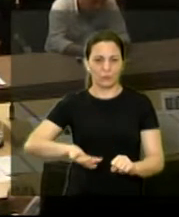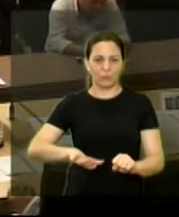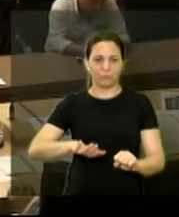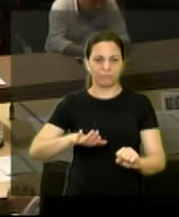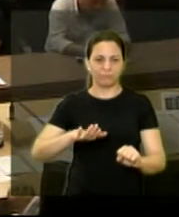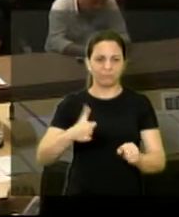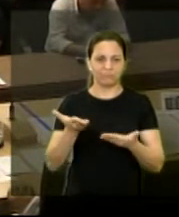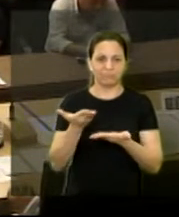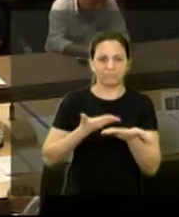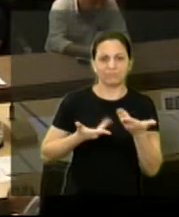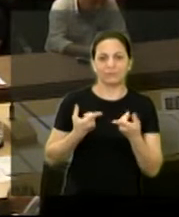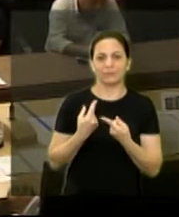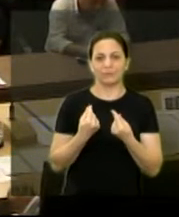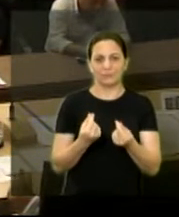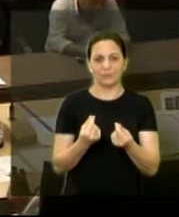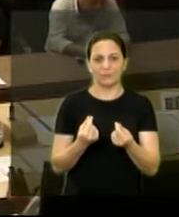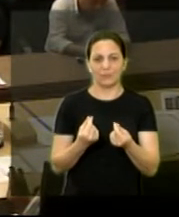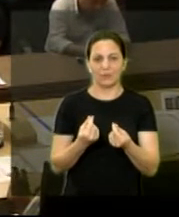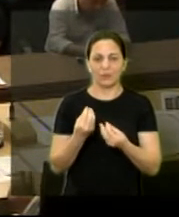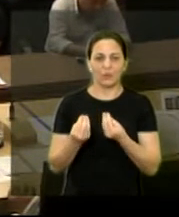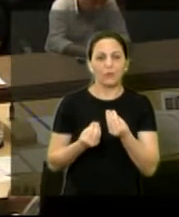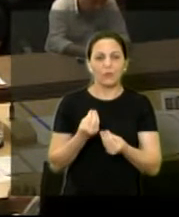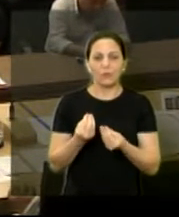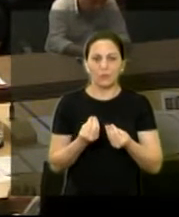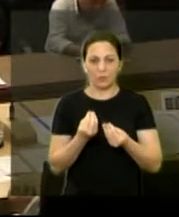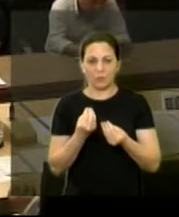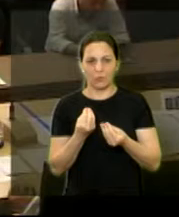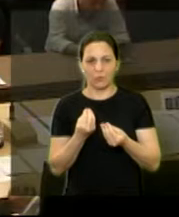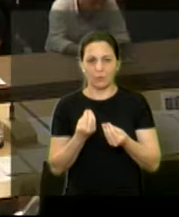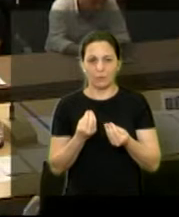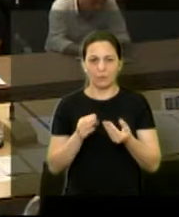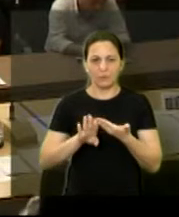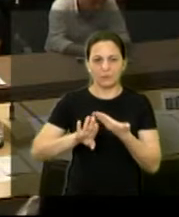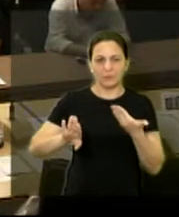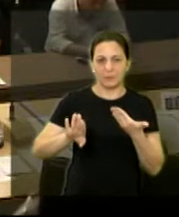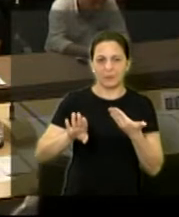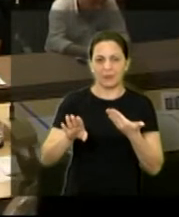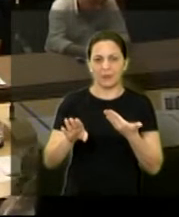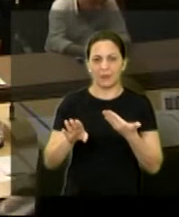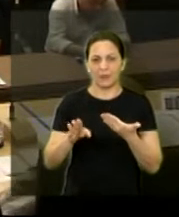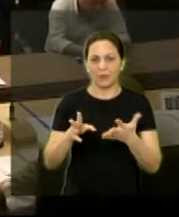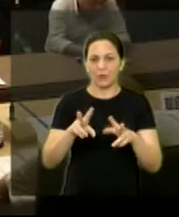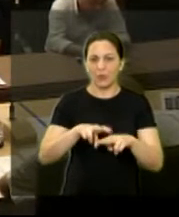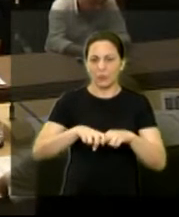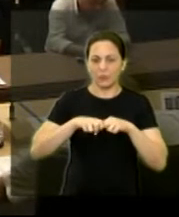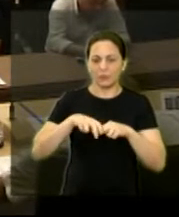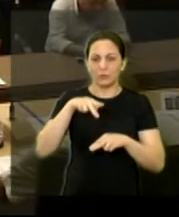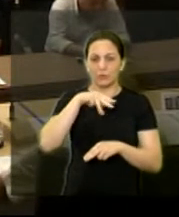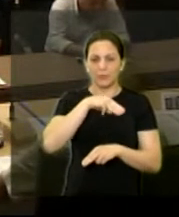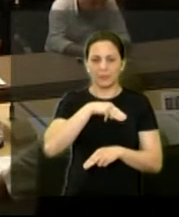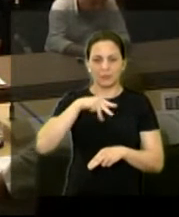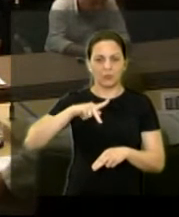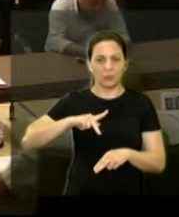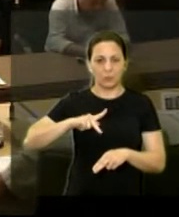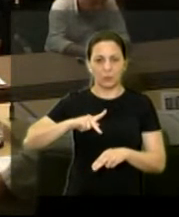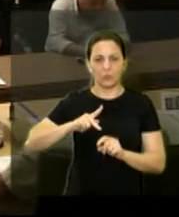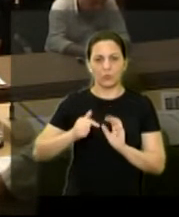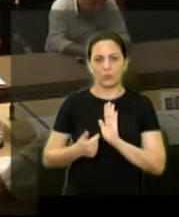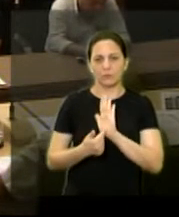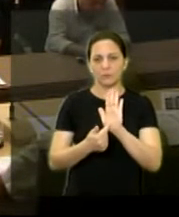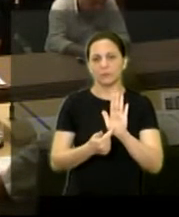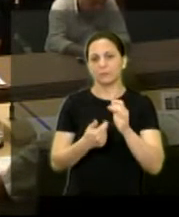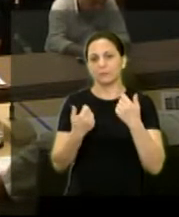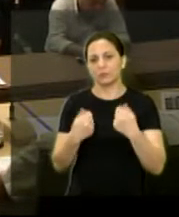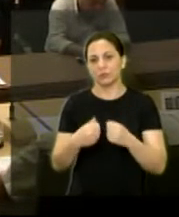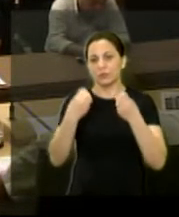e nós nós não temos como fazer isso e por isso nós fomos para o ministério público porque aí nós